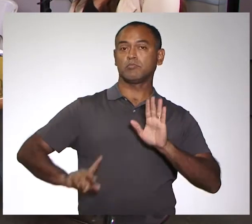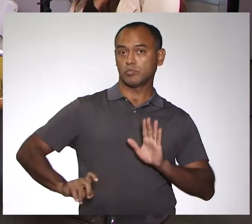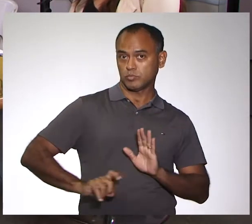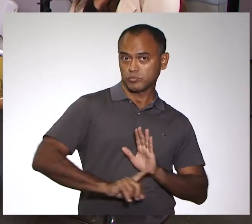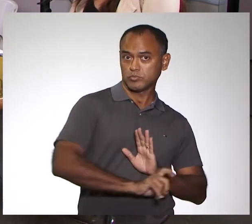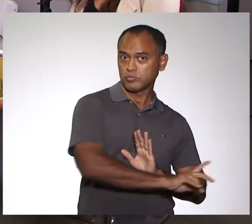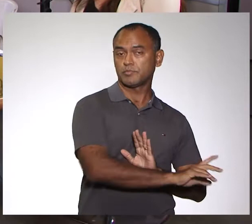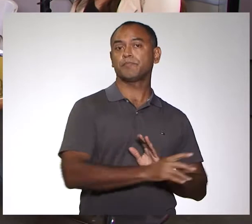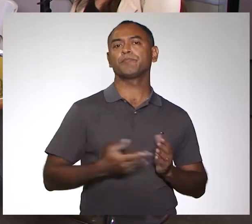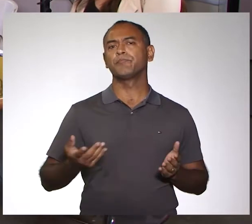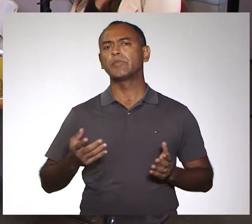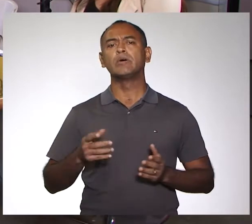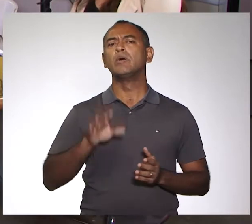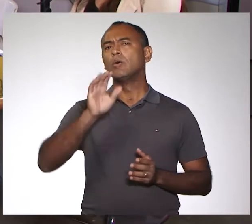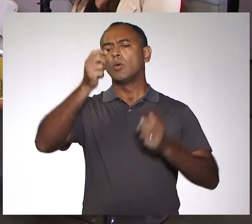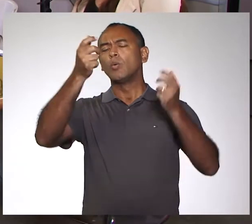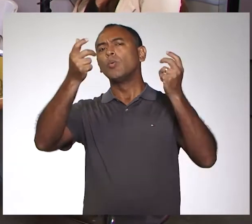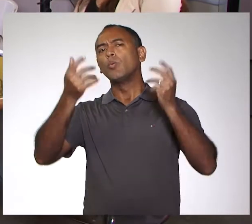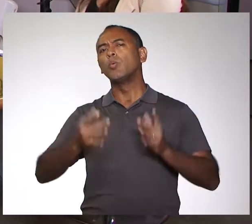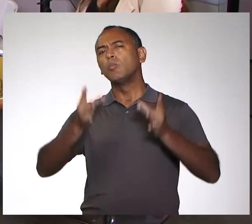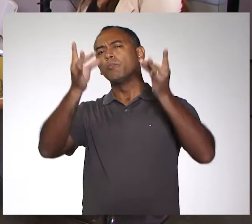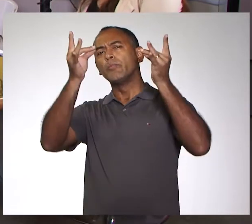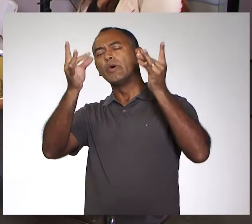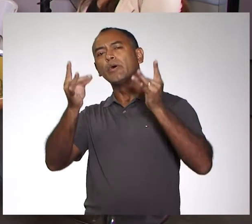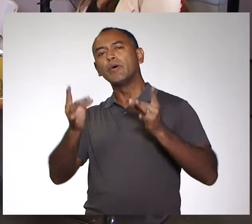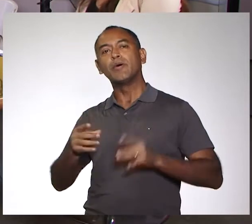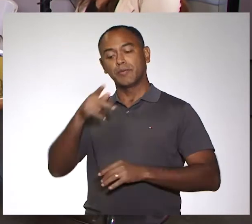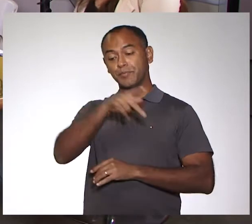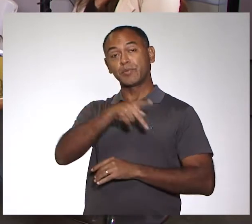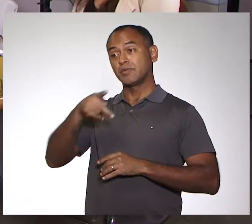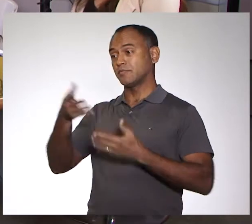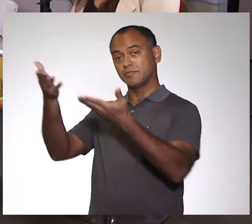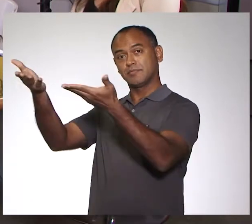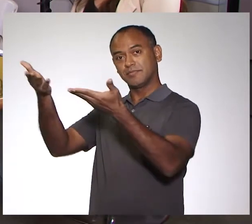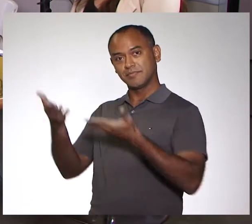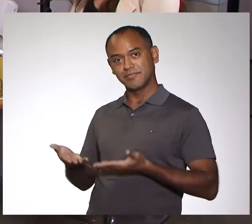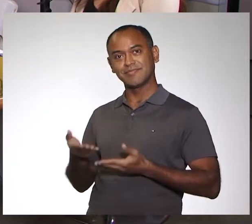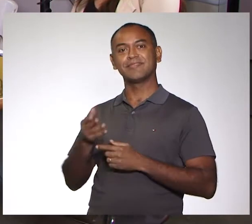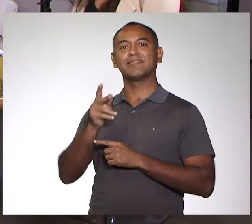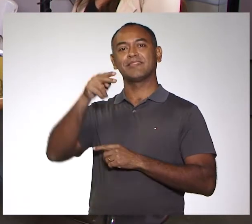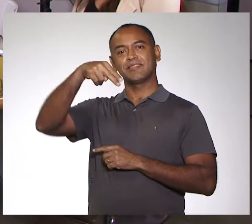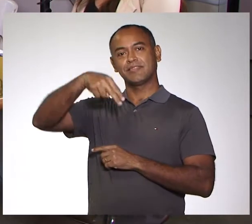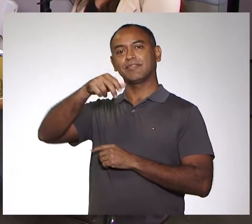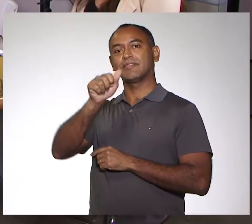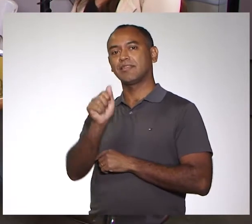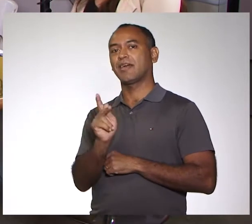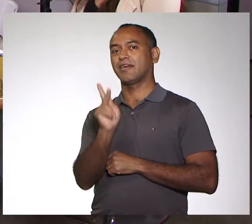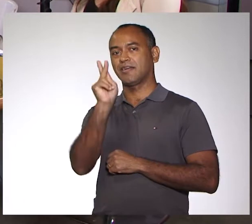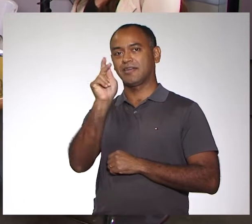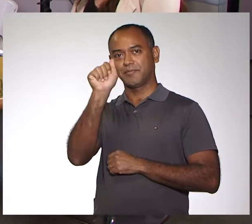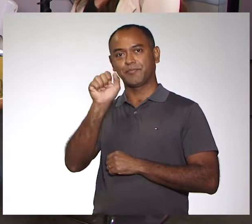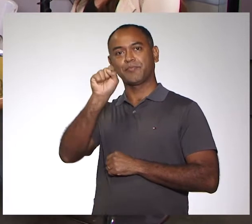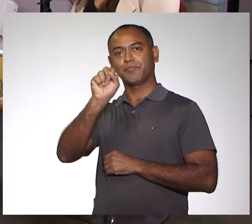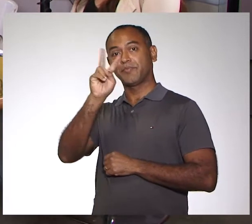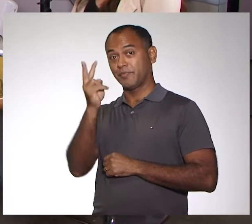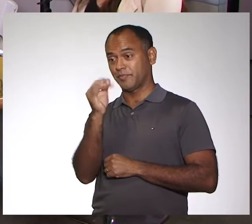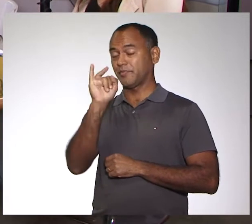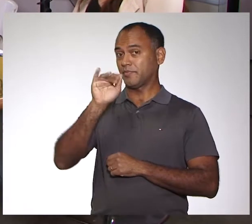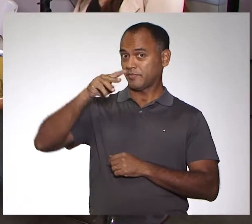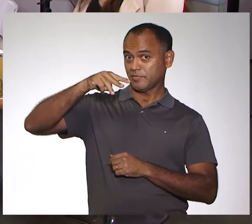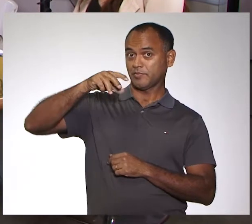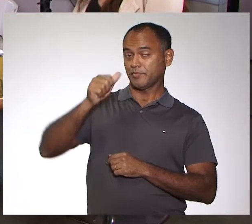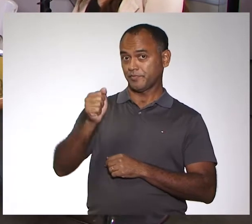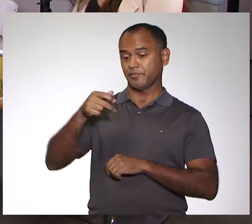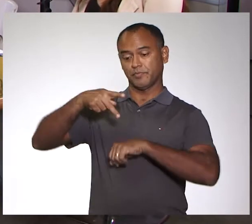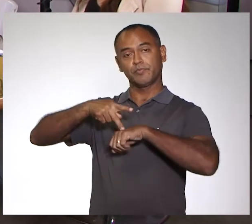parasitária. Para trazer detalhes sobre esses assuntos, nós convidamos a professora Fabiana Nakashima, que é coordenadora do mestrado em